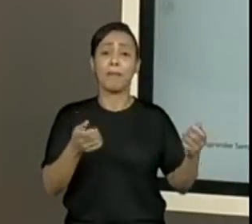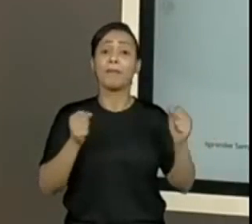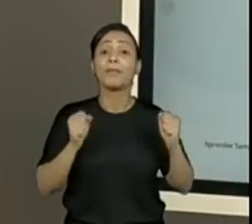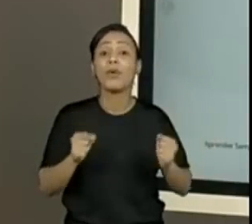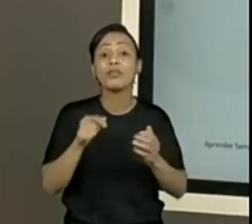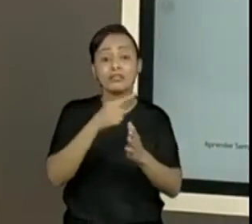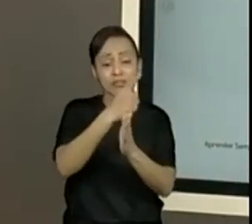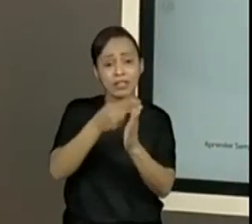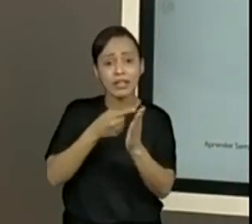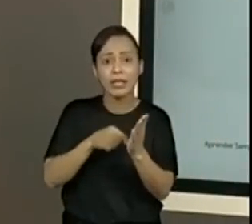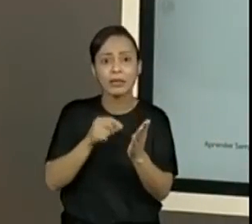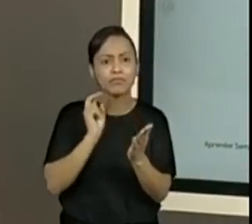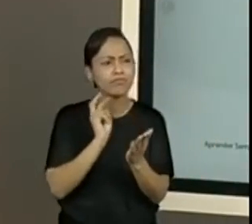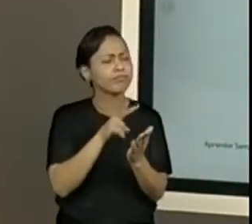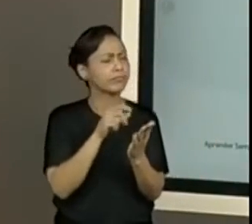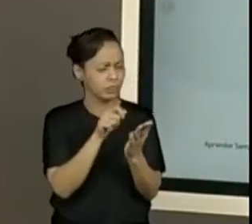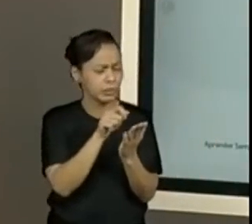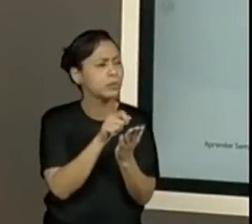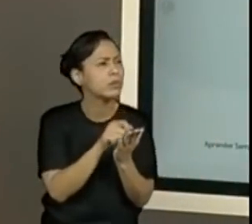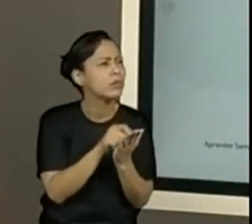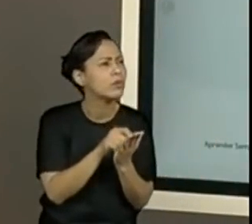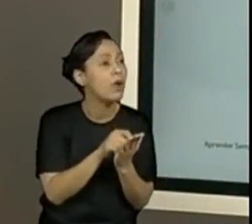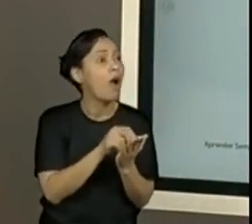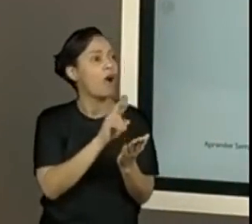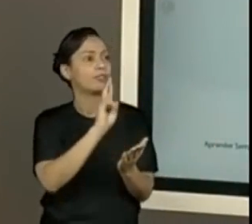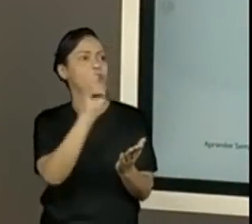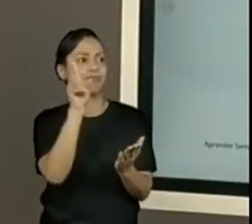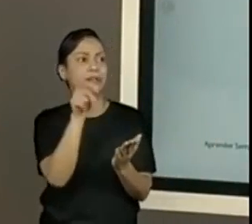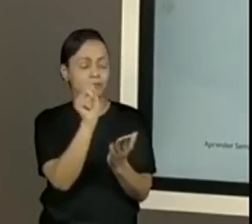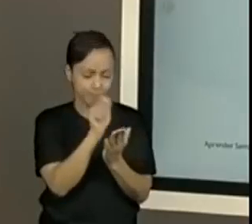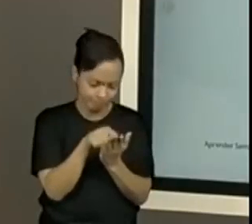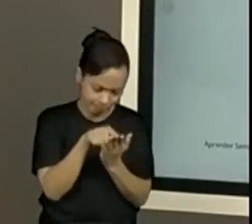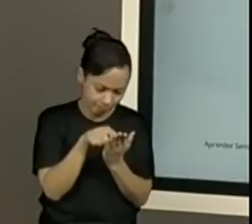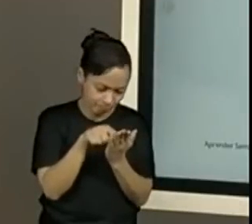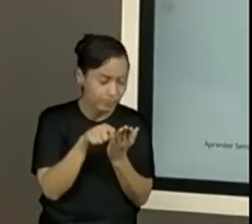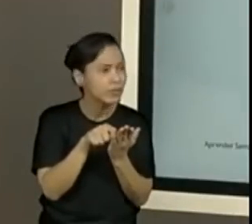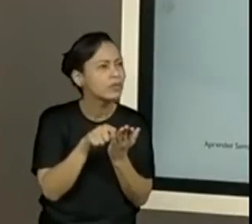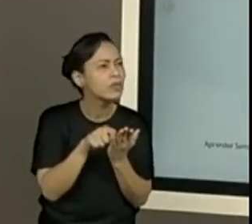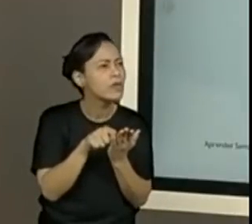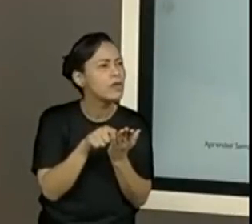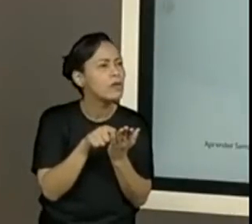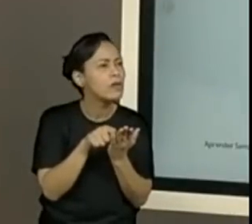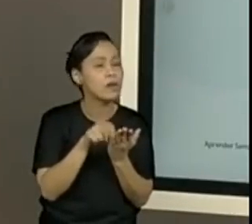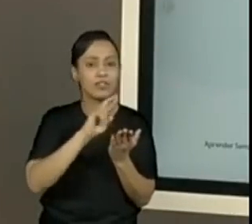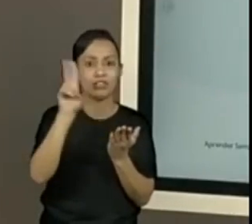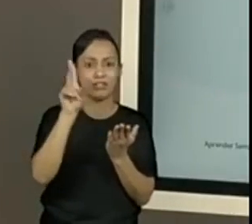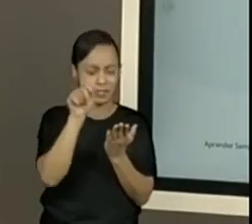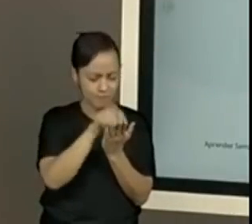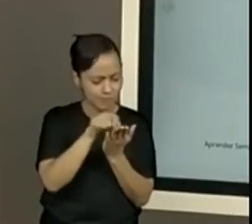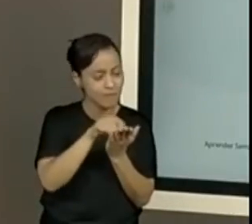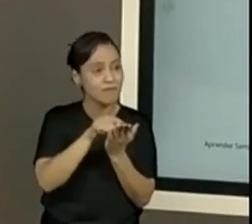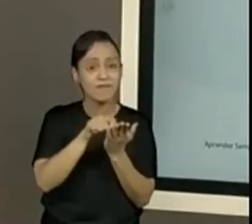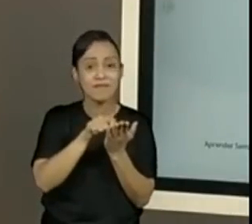anotar no caderno algum detalhe que você vai estar percebendo e a gente vai tentando interagir e trazer tudo isso para tentar